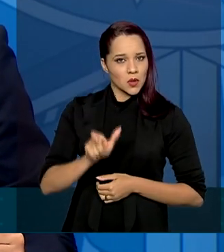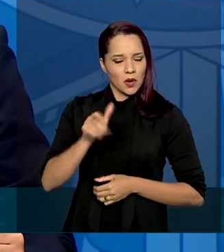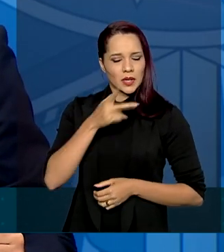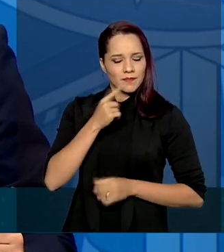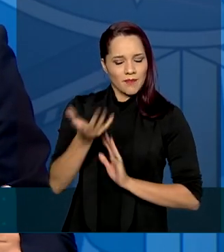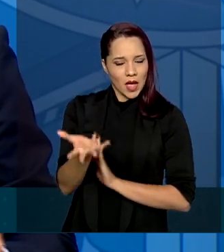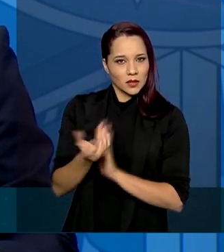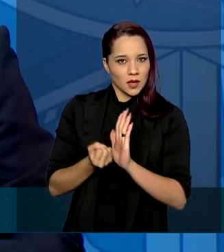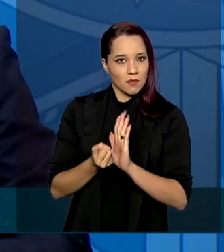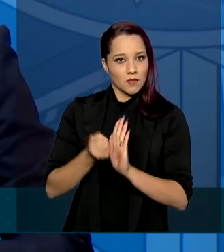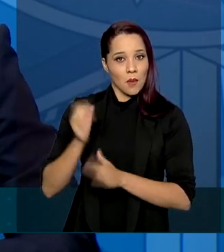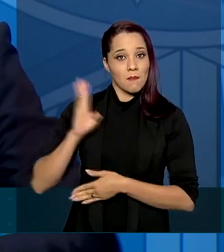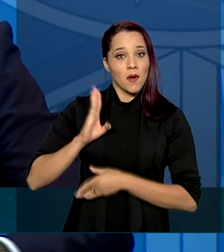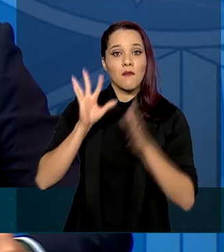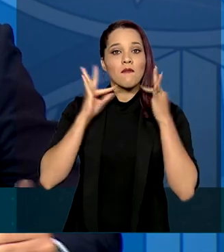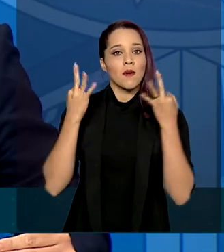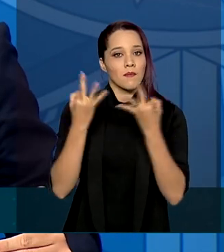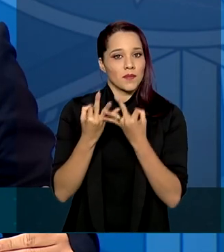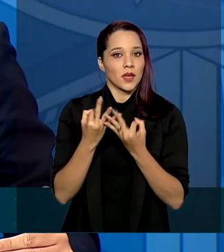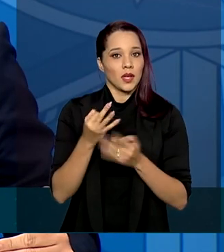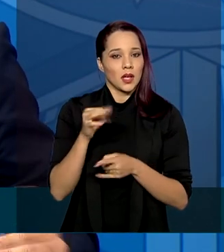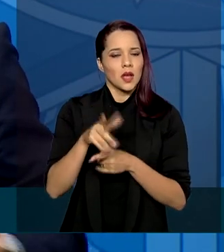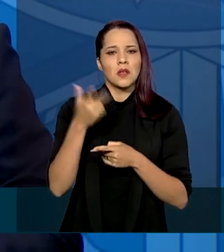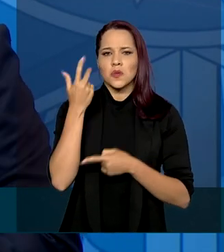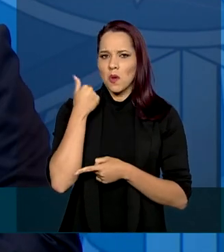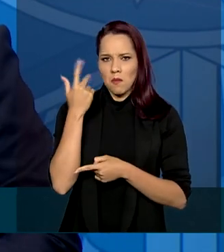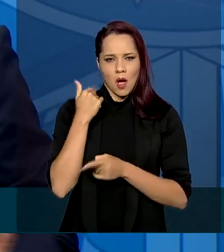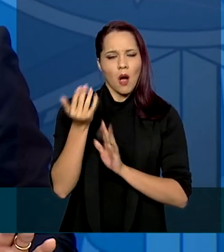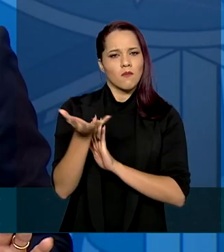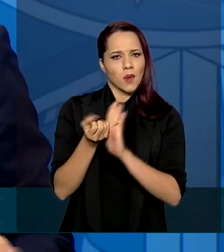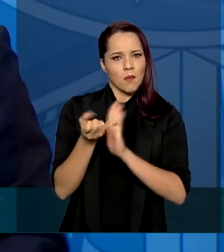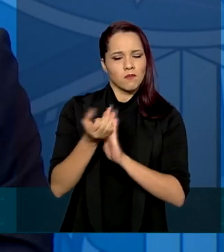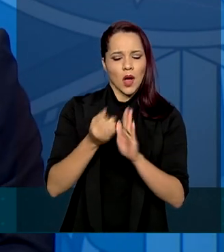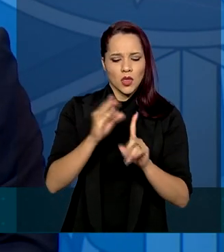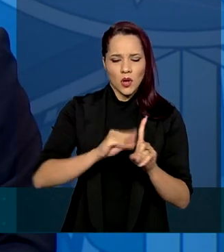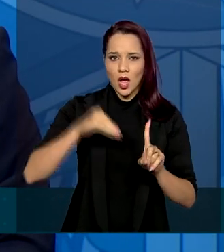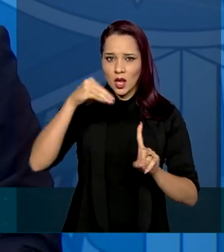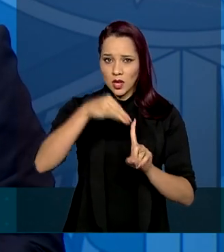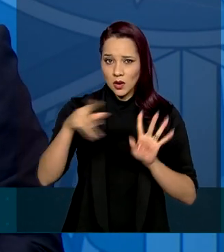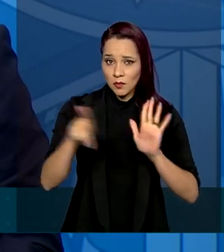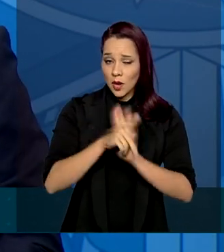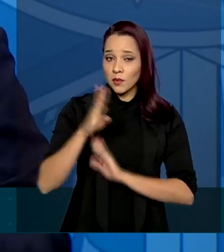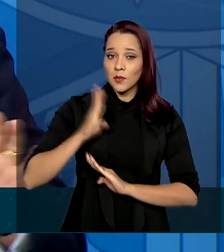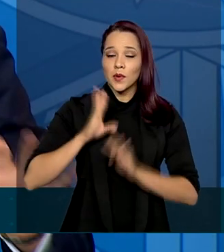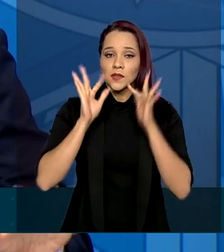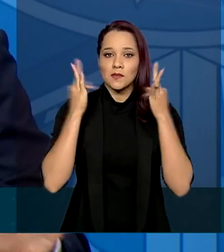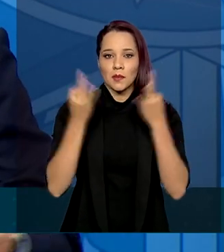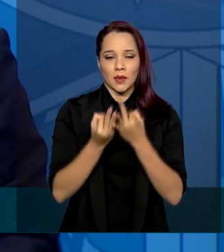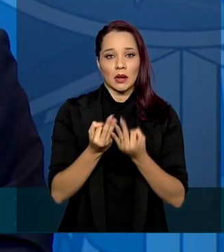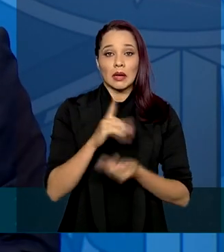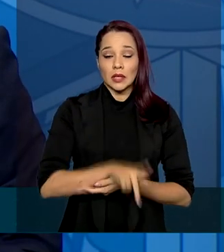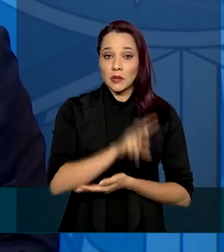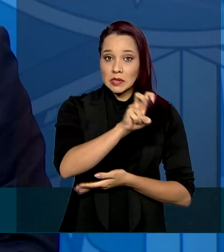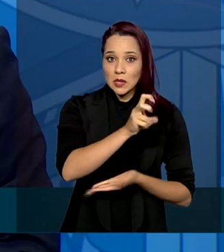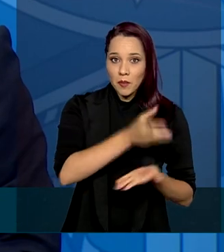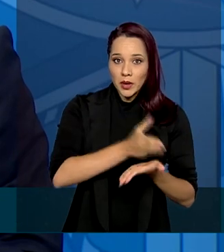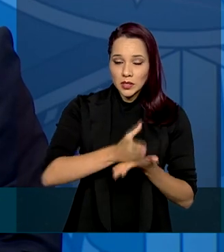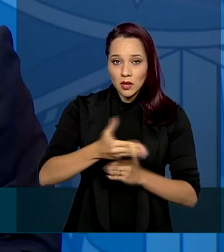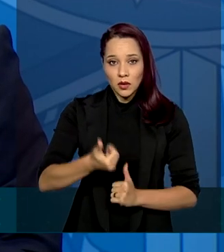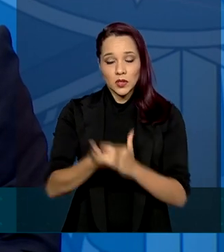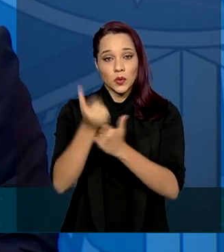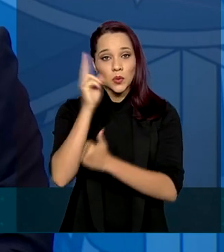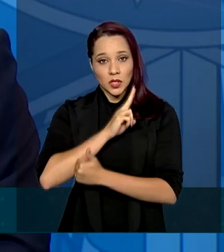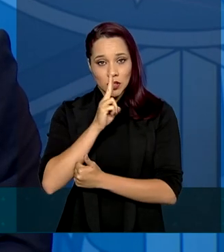exemplo, quem recebe o Bolsa Família, receberá normalmente no calendário do Bolsa Família. Então, são cinco parcelas do auxílio